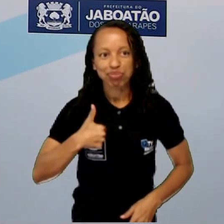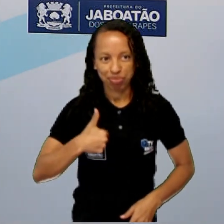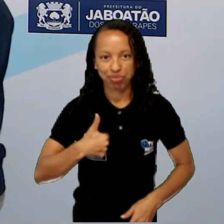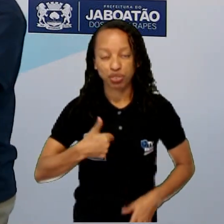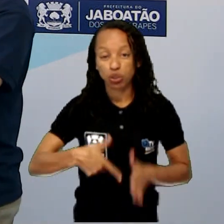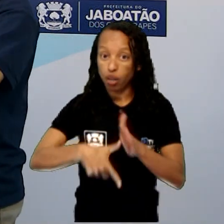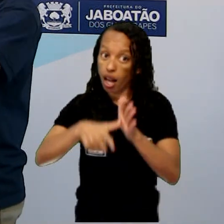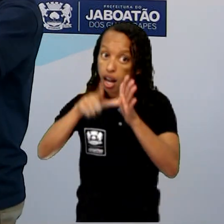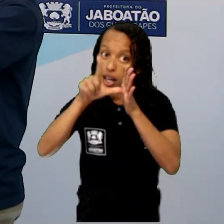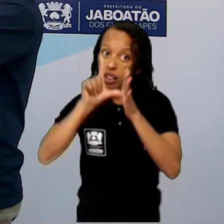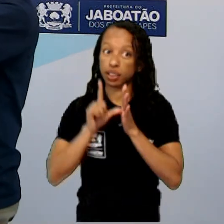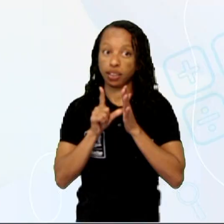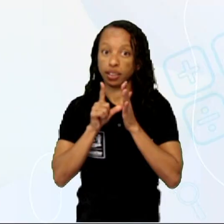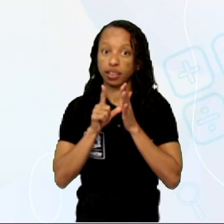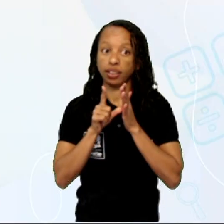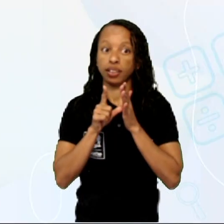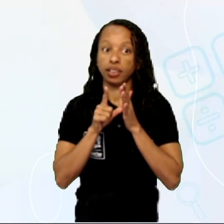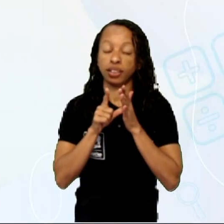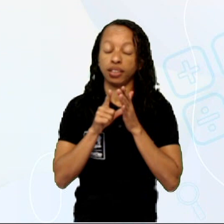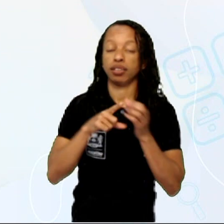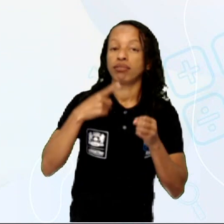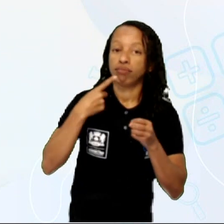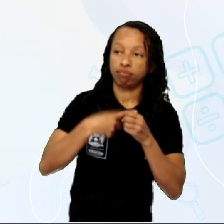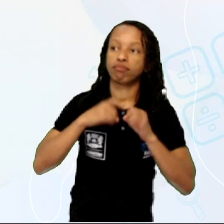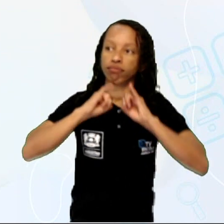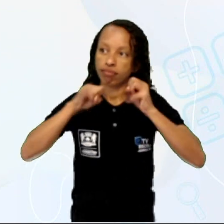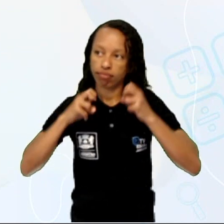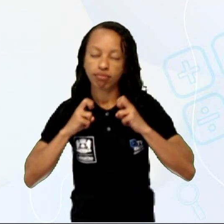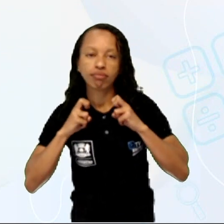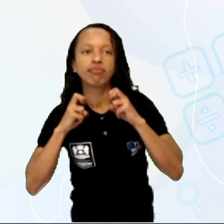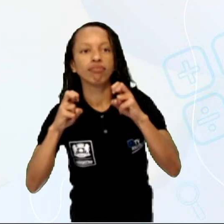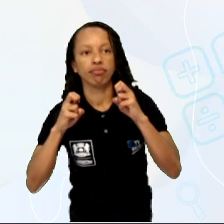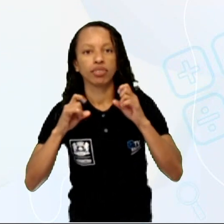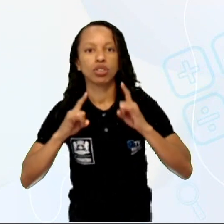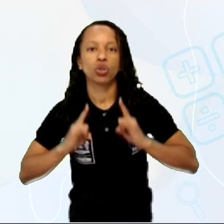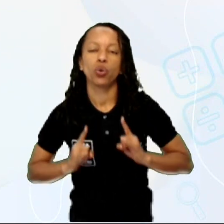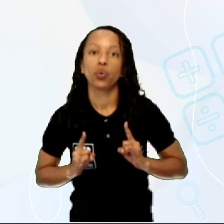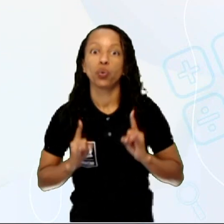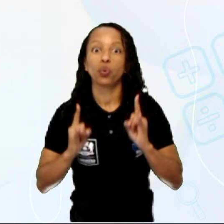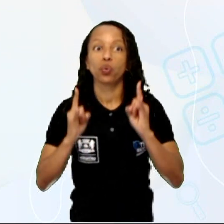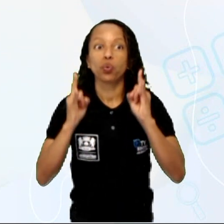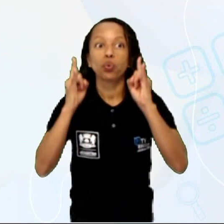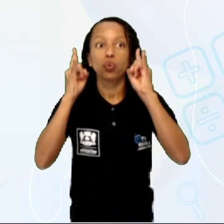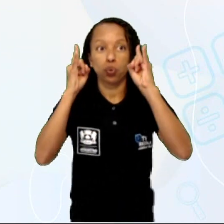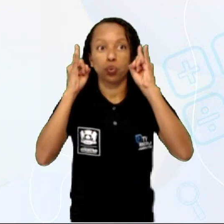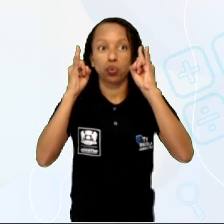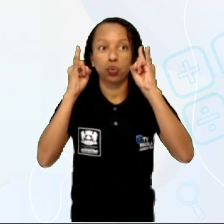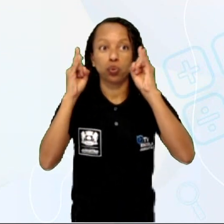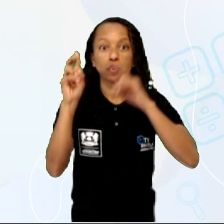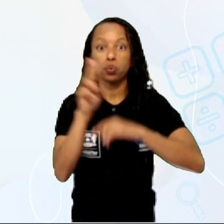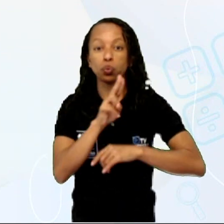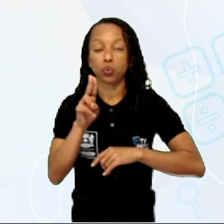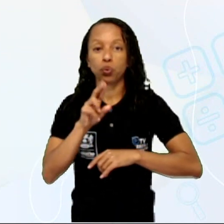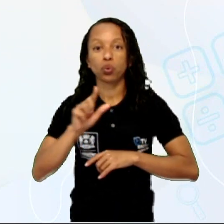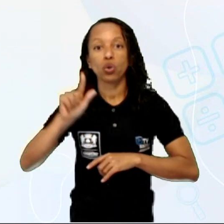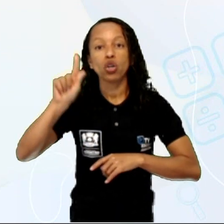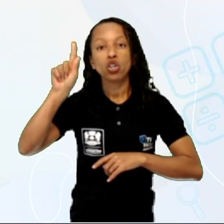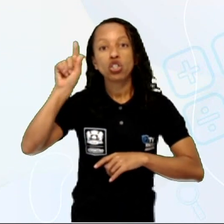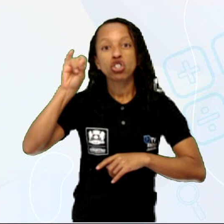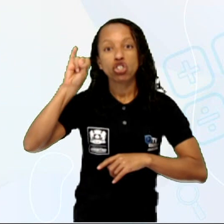antes. É a cidade de Jaboatão. Esse edifício, ele se chama Edifício Gisele.